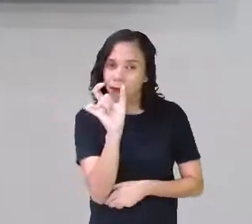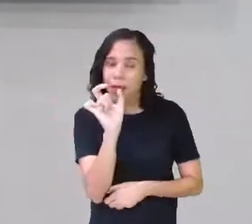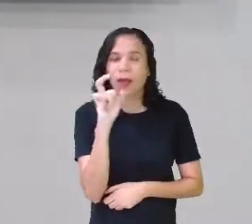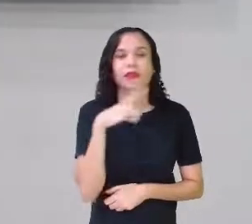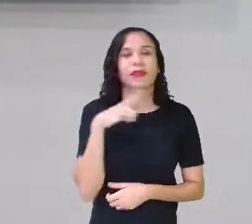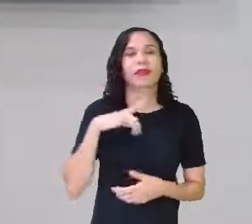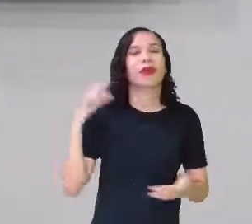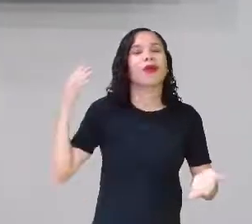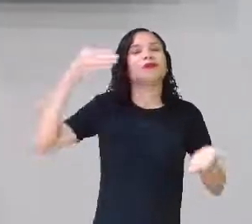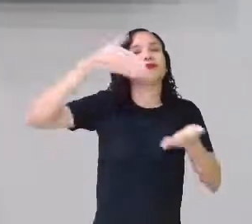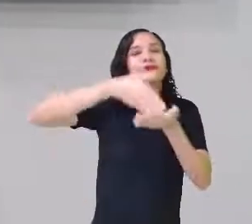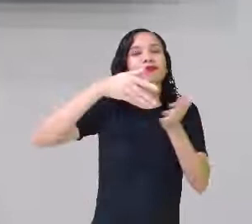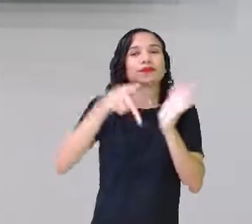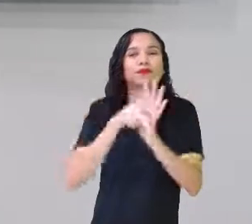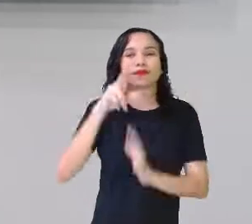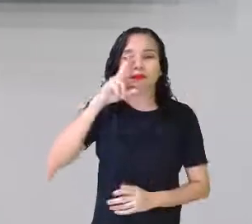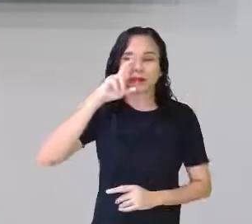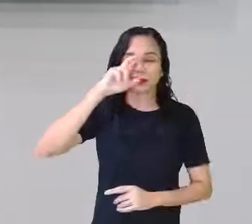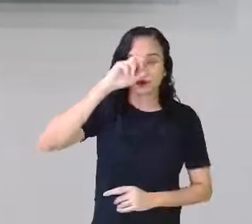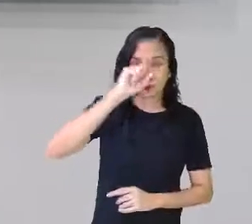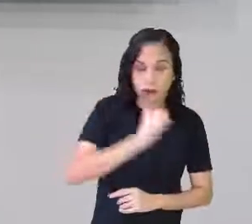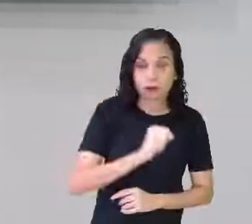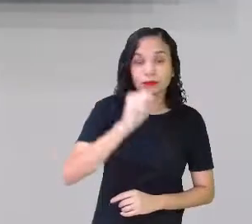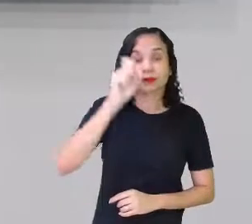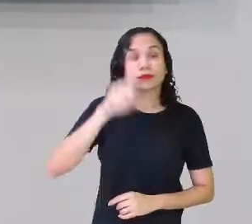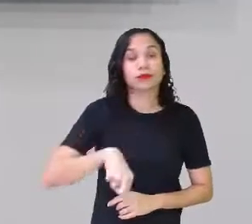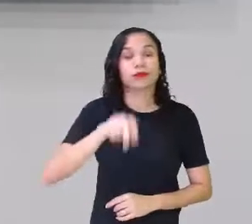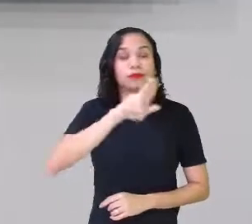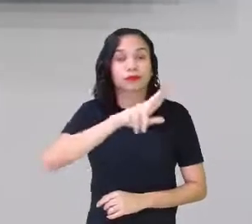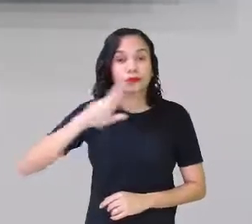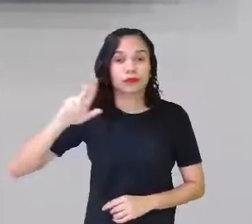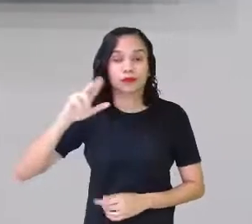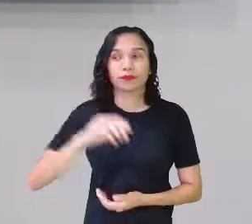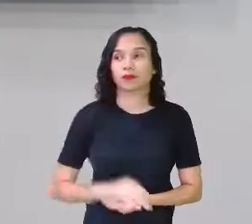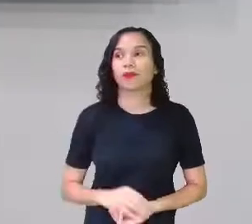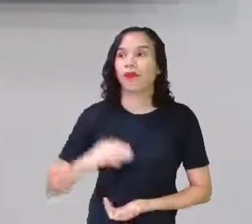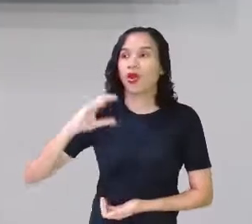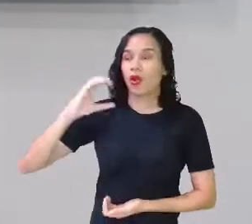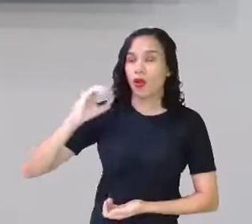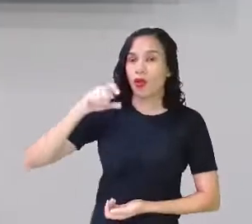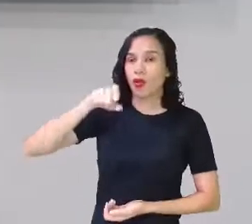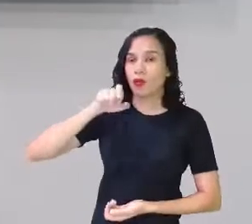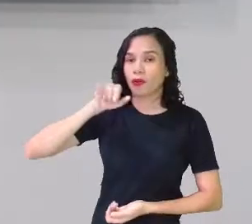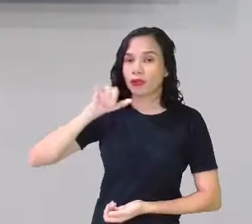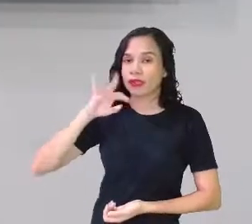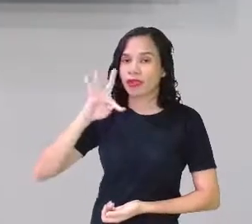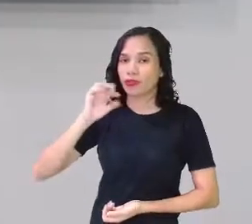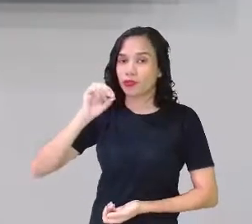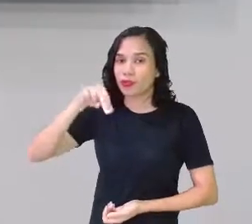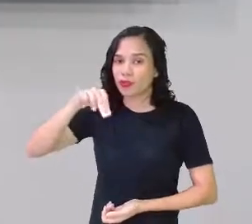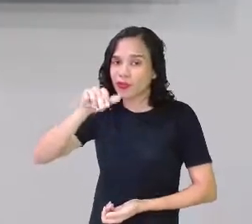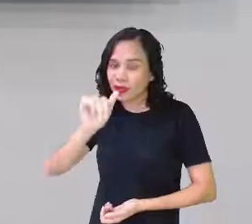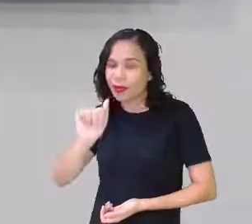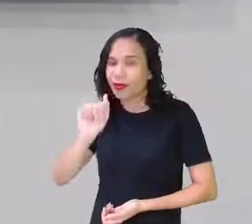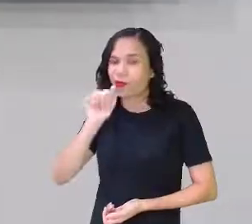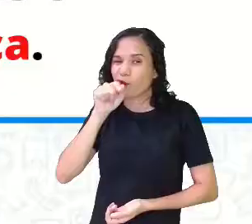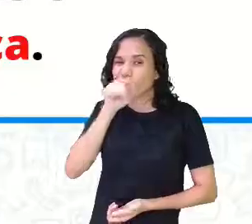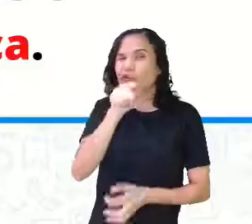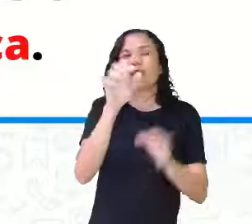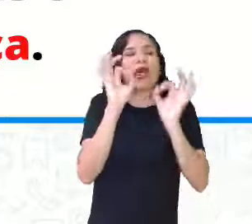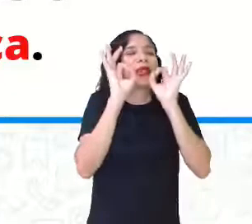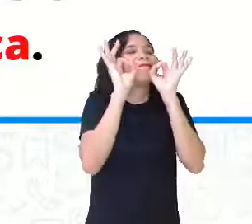que têm a última sílaba mais forte são chamadas de oxítonas. Você, com